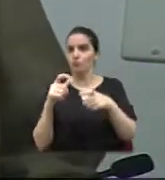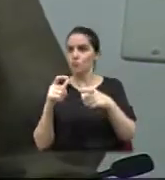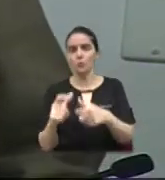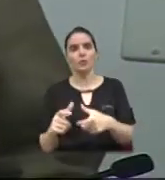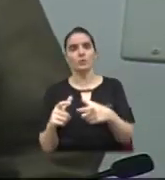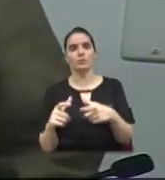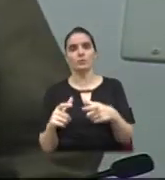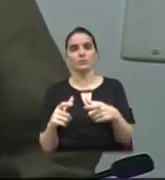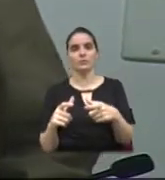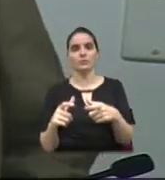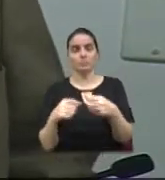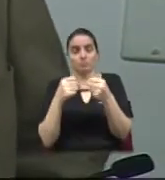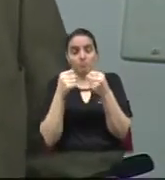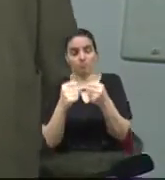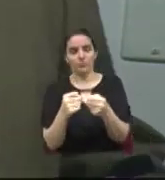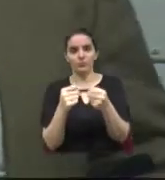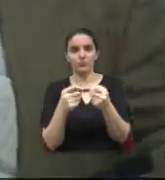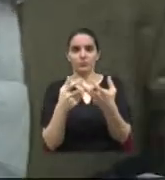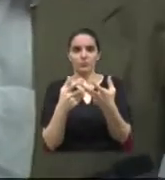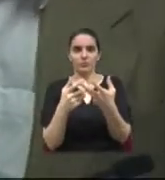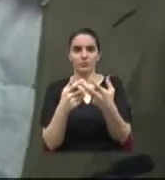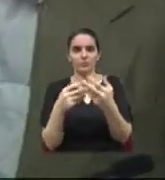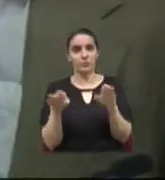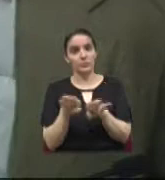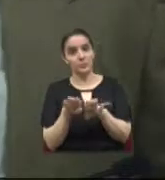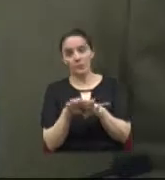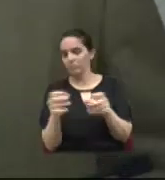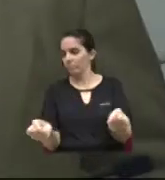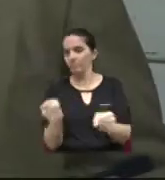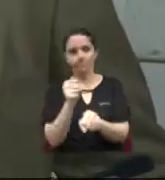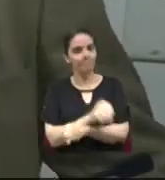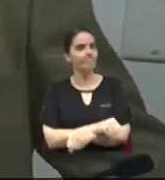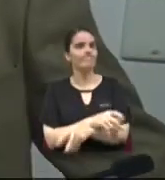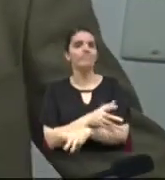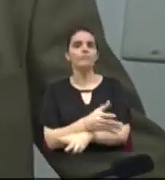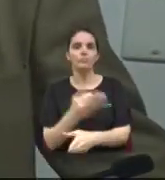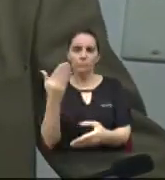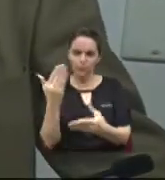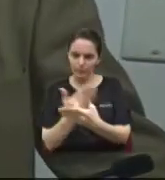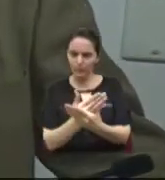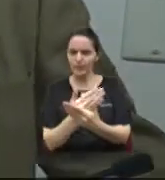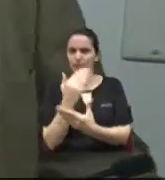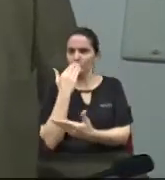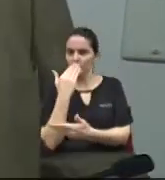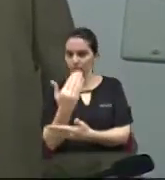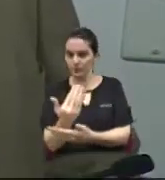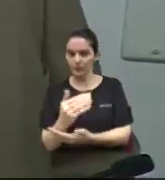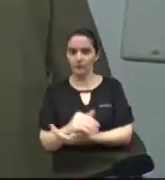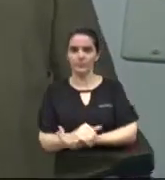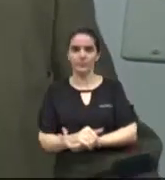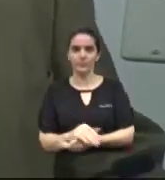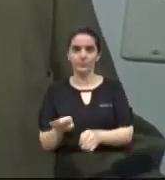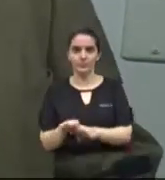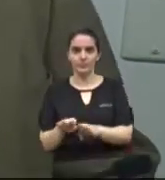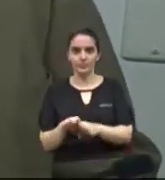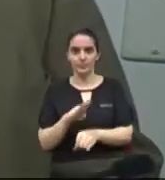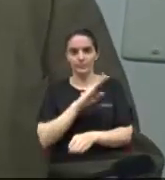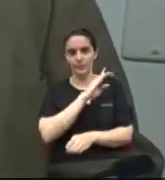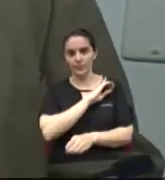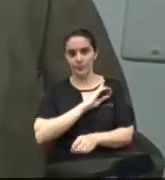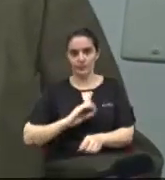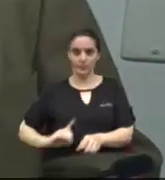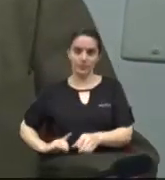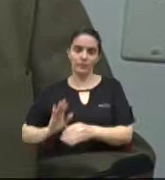possíveis e impossíveis, nós protocolamos e solicitamos também apoio dos deputados